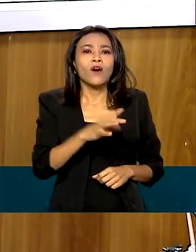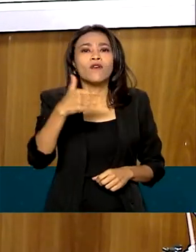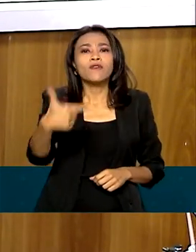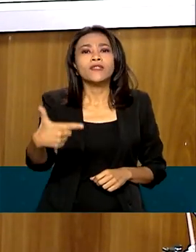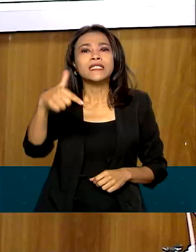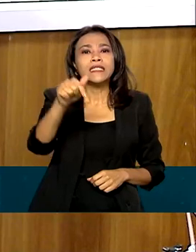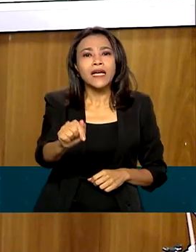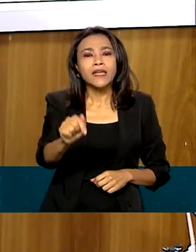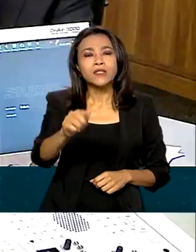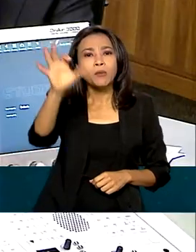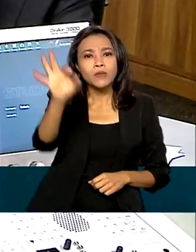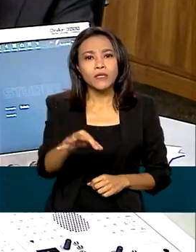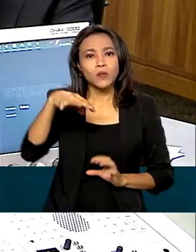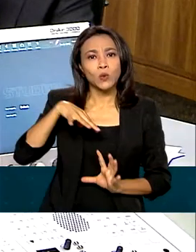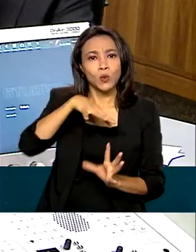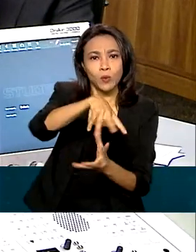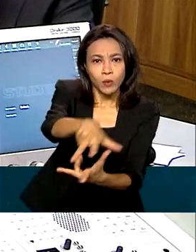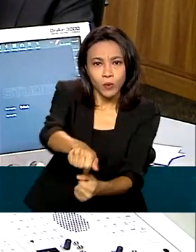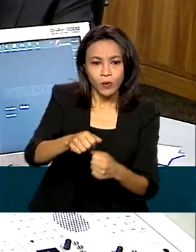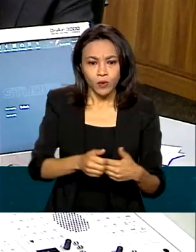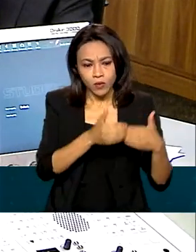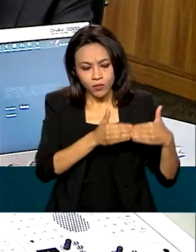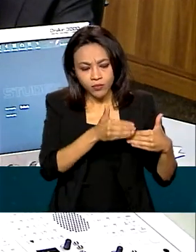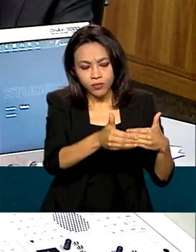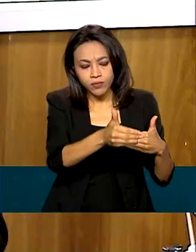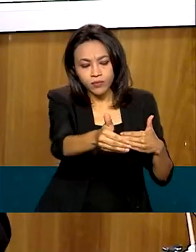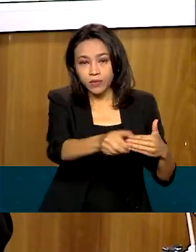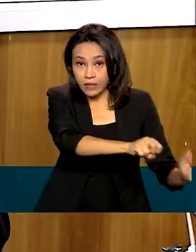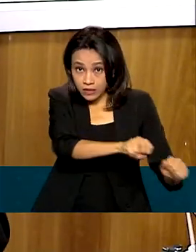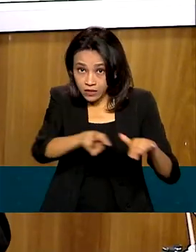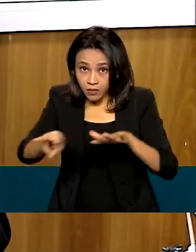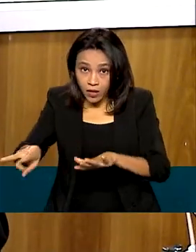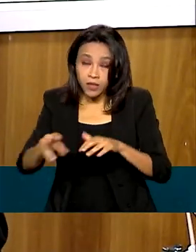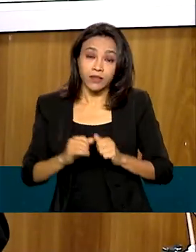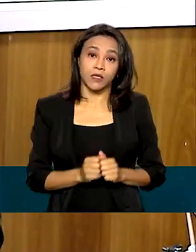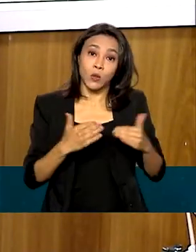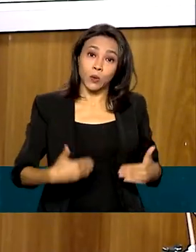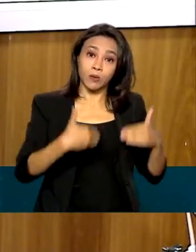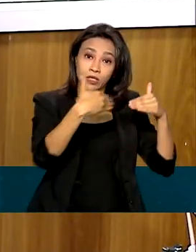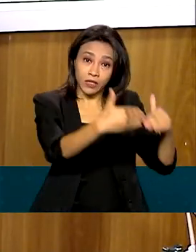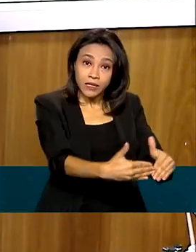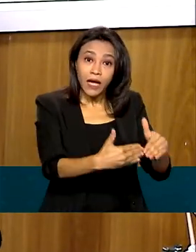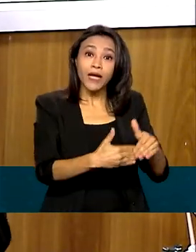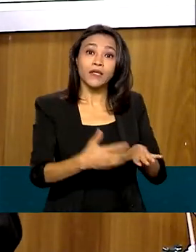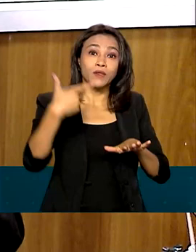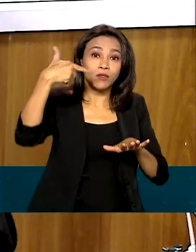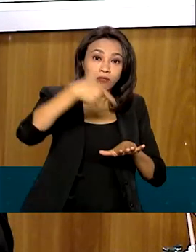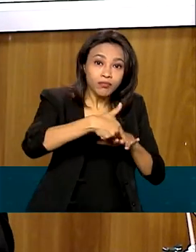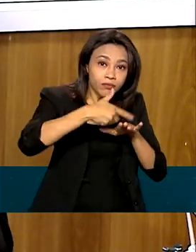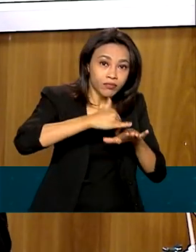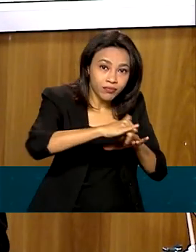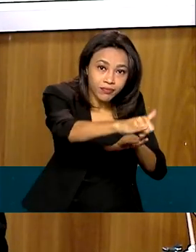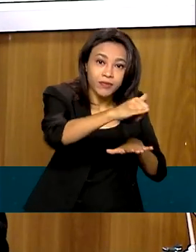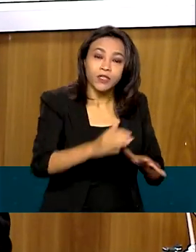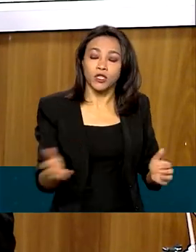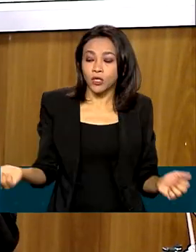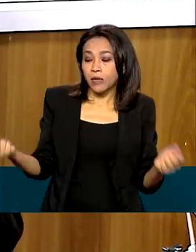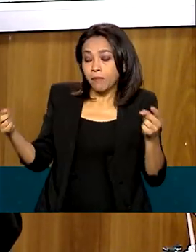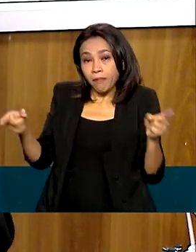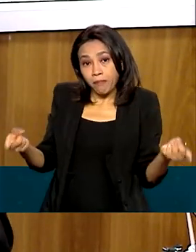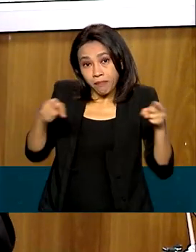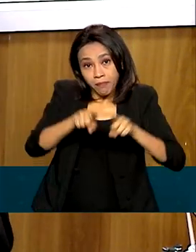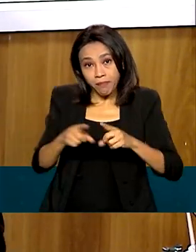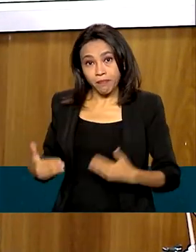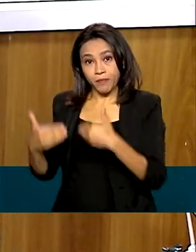% da média mundial. Nas próximas semanas, o Ministério de Minas e Energia, junto com o Ministério do Meio Ambiente,